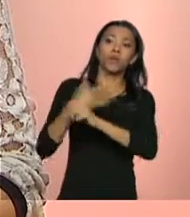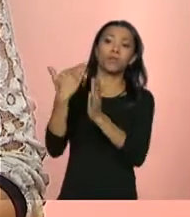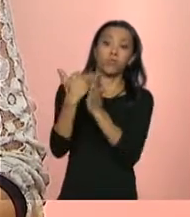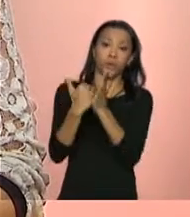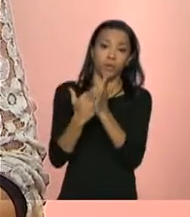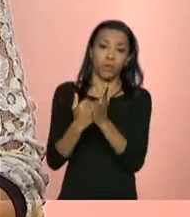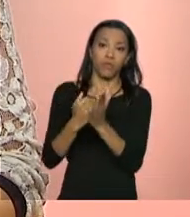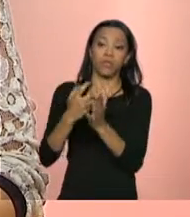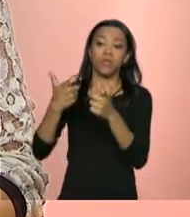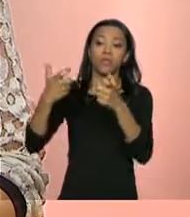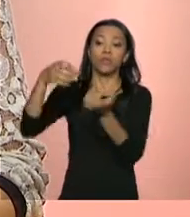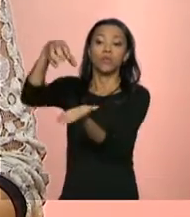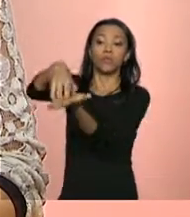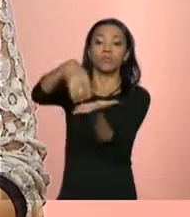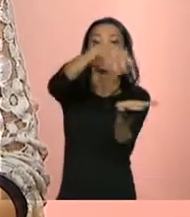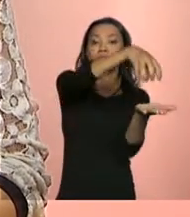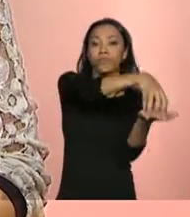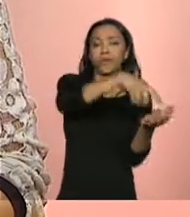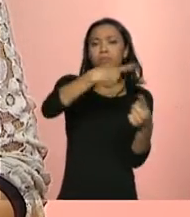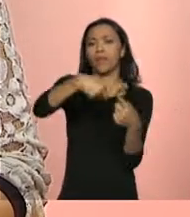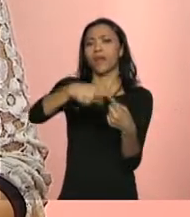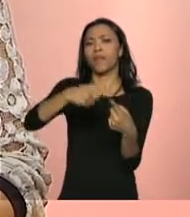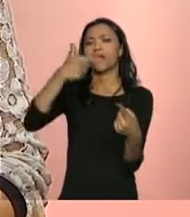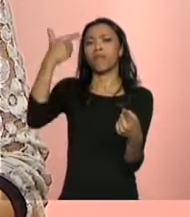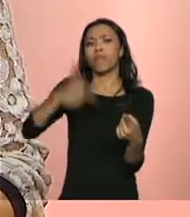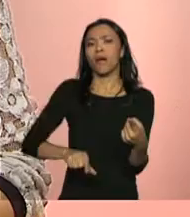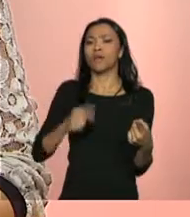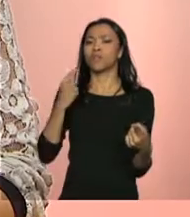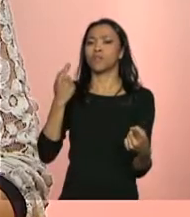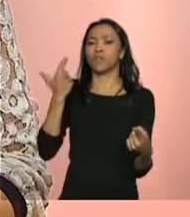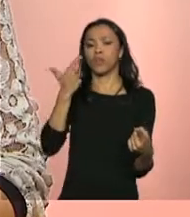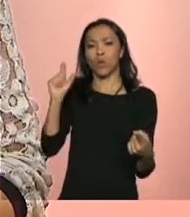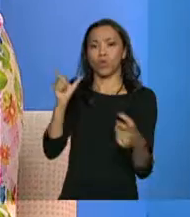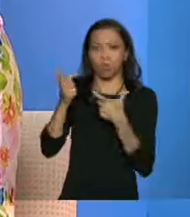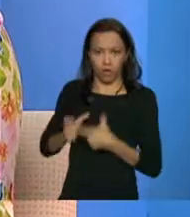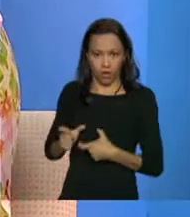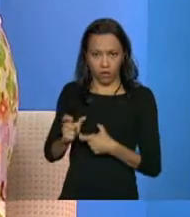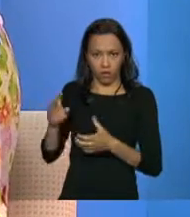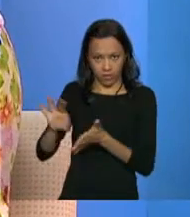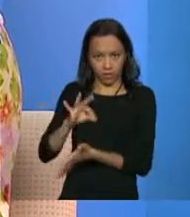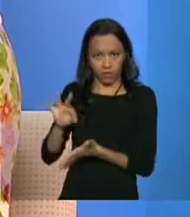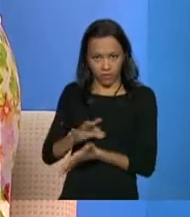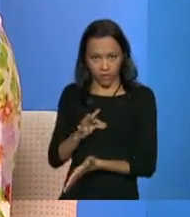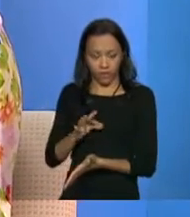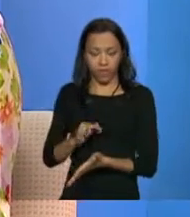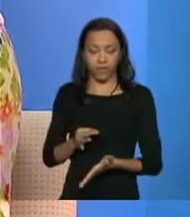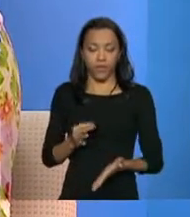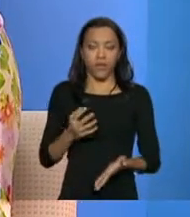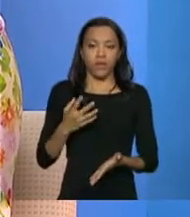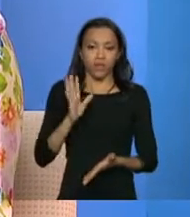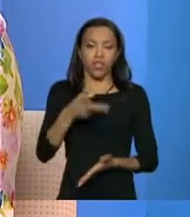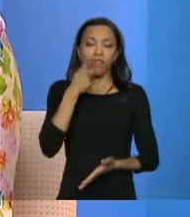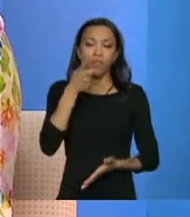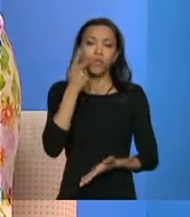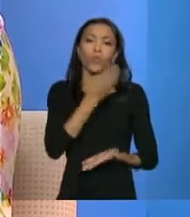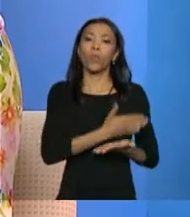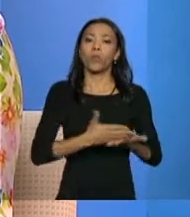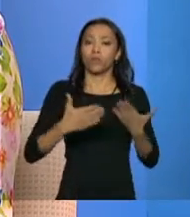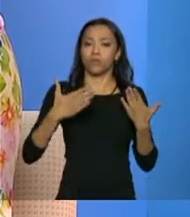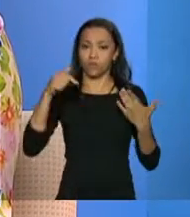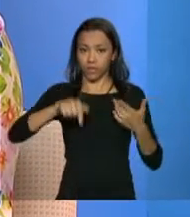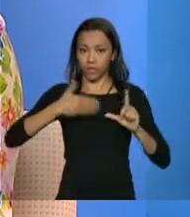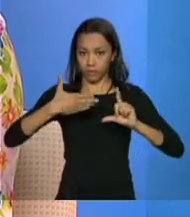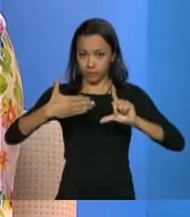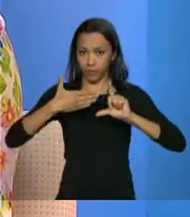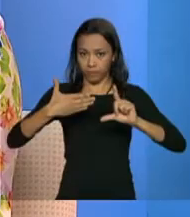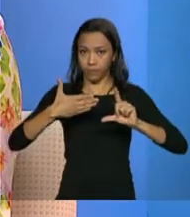deles, por que ir a mais um lugar para se inscrever no Cadastro Único? É aquilo que a gente falou logo no início do programa. Na